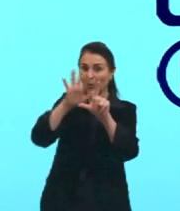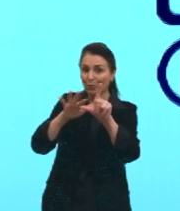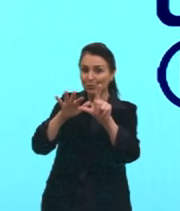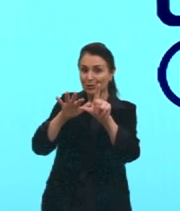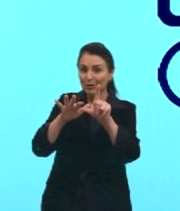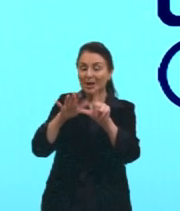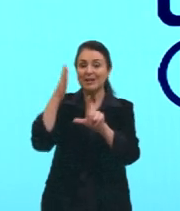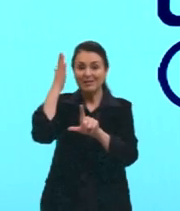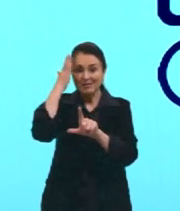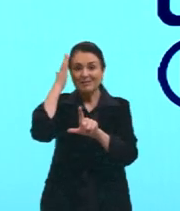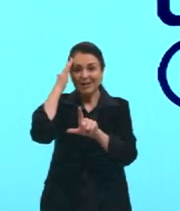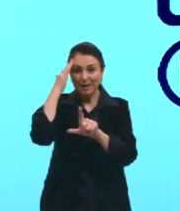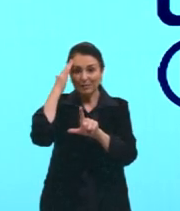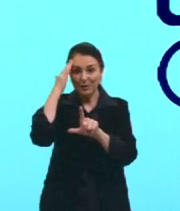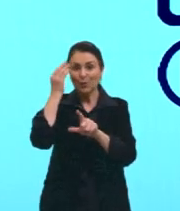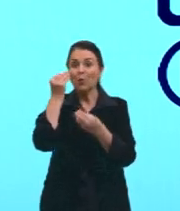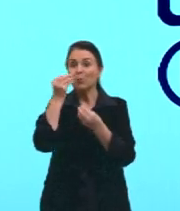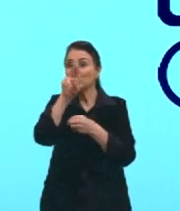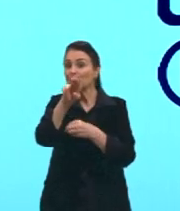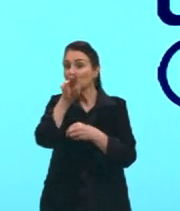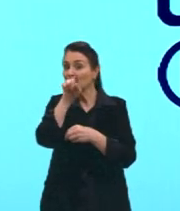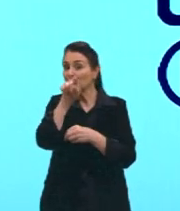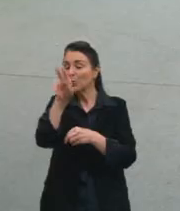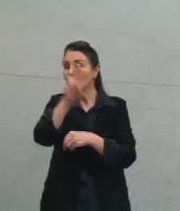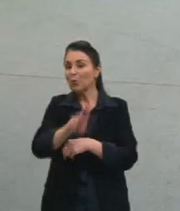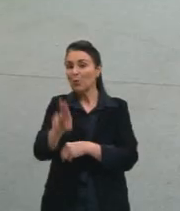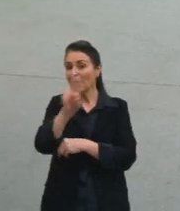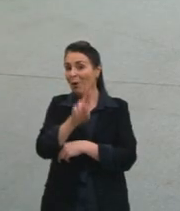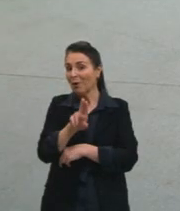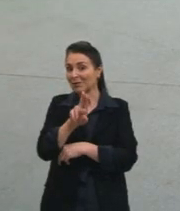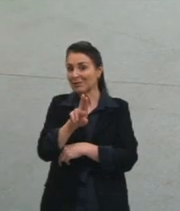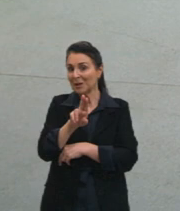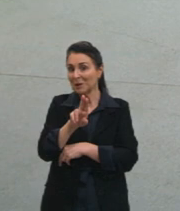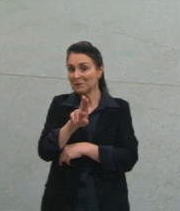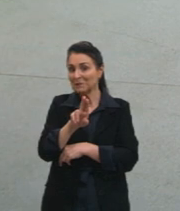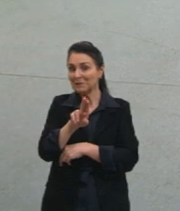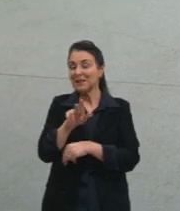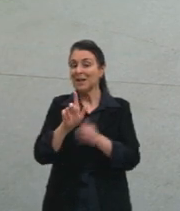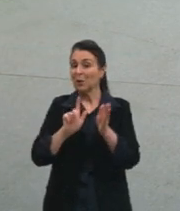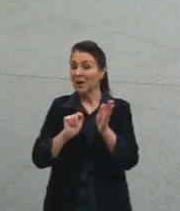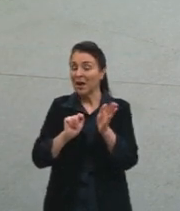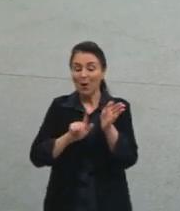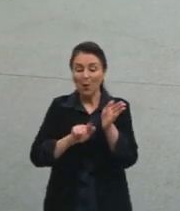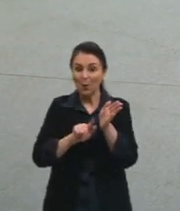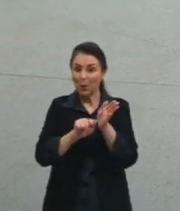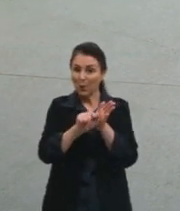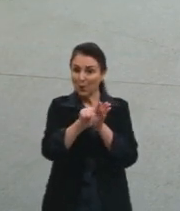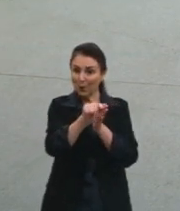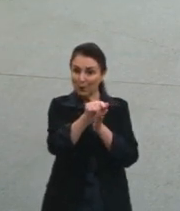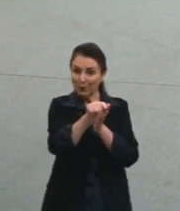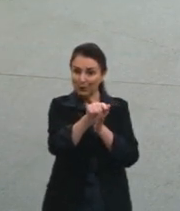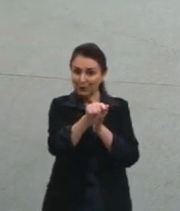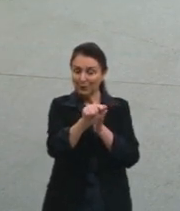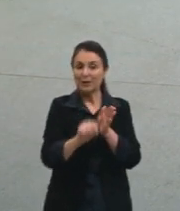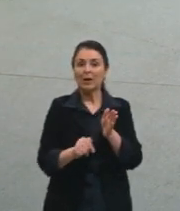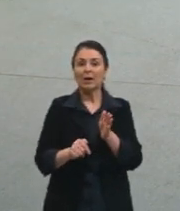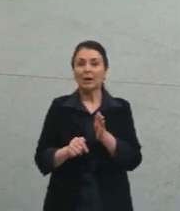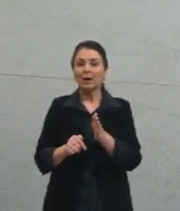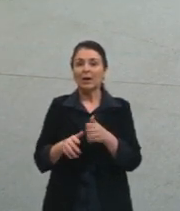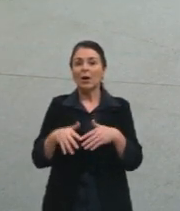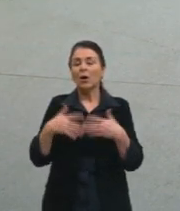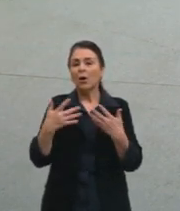teu navegador, através do nosso querido Google, Google, tá? Olha aqui, vou ver se eu consigo, eu trouxe para